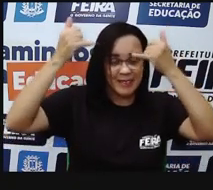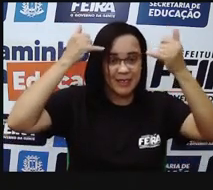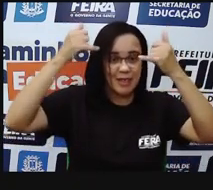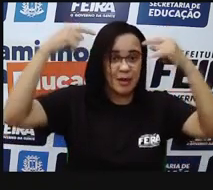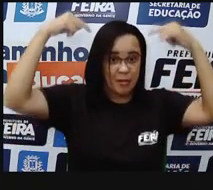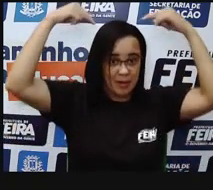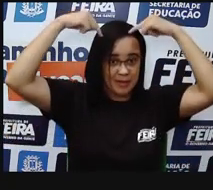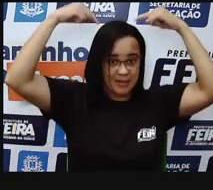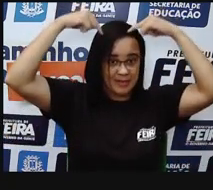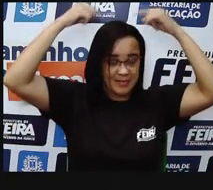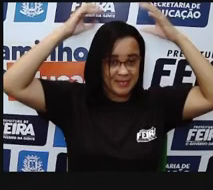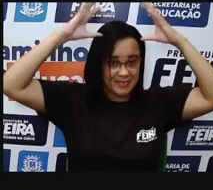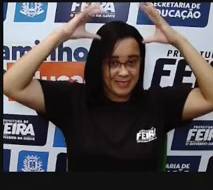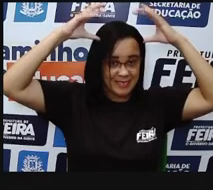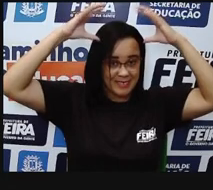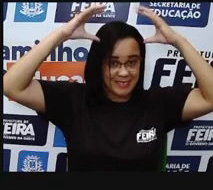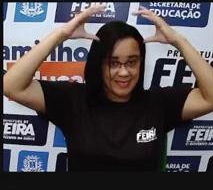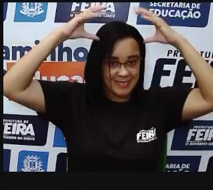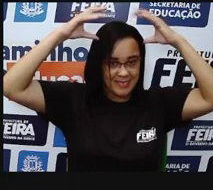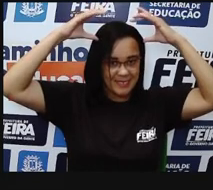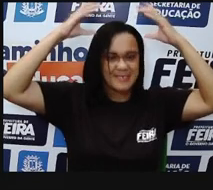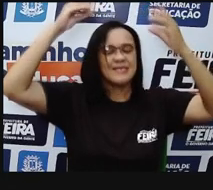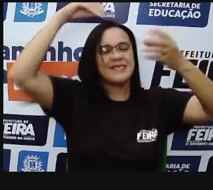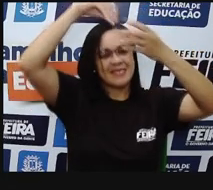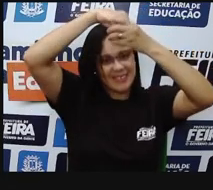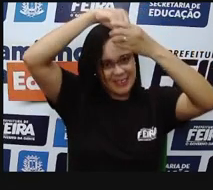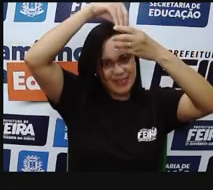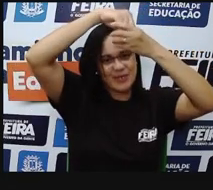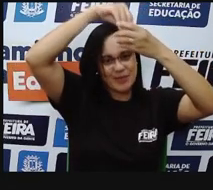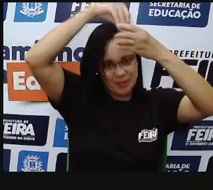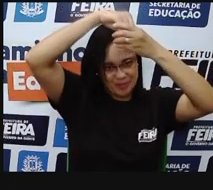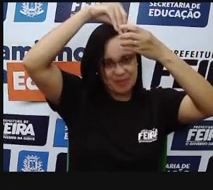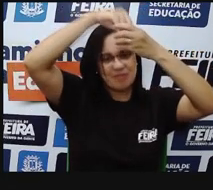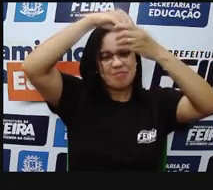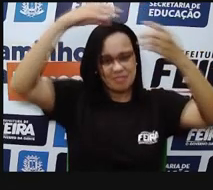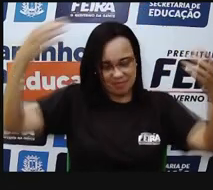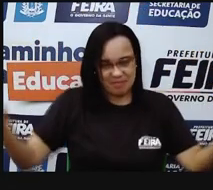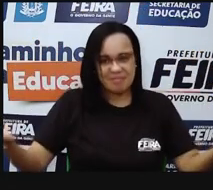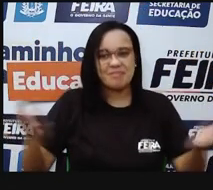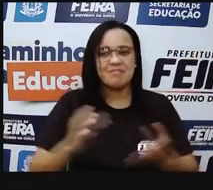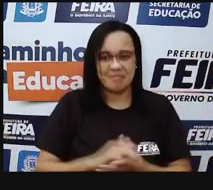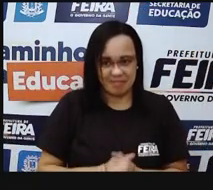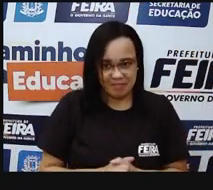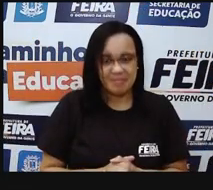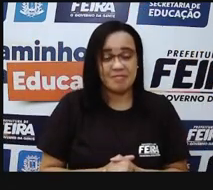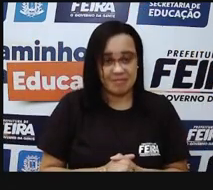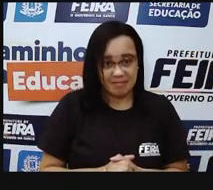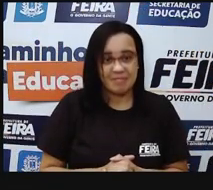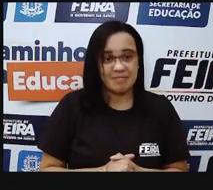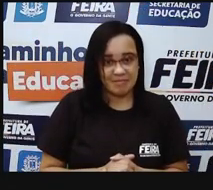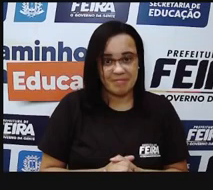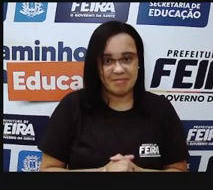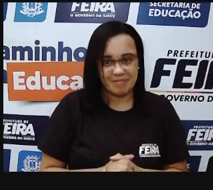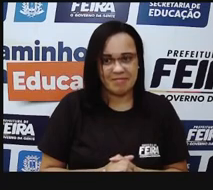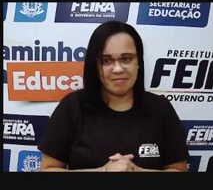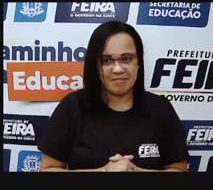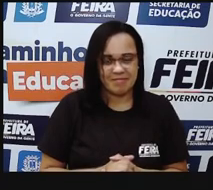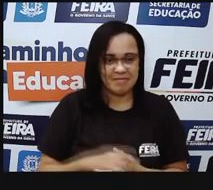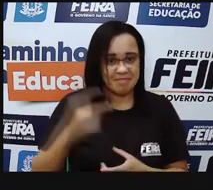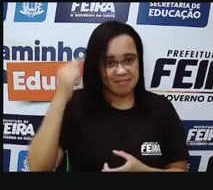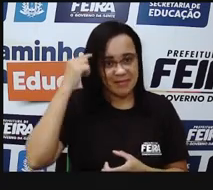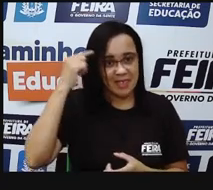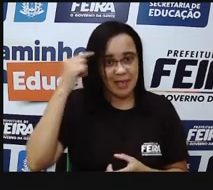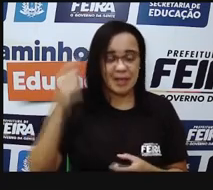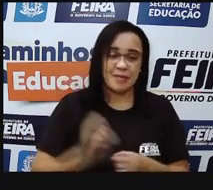para o nosso, nossos nervos auditivos, que vão levar essa informação até o nosso